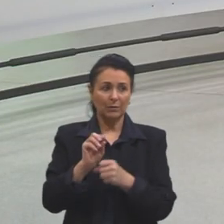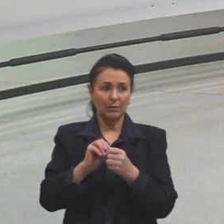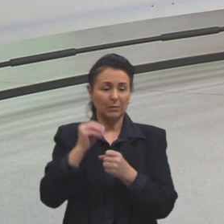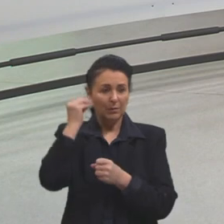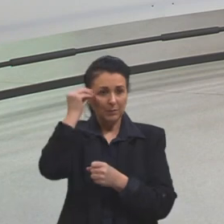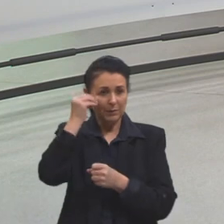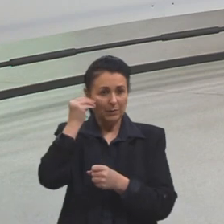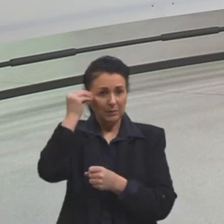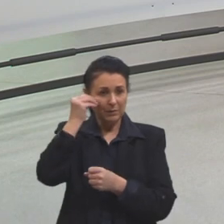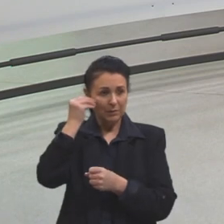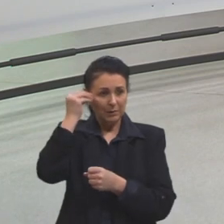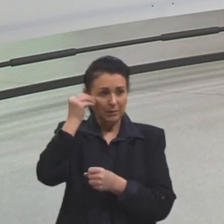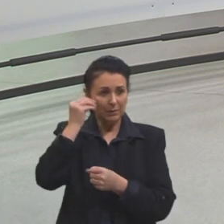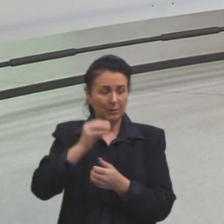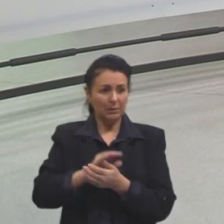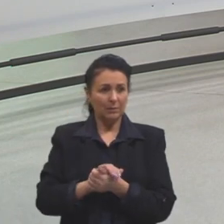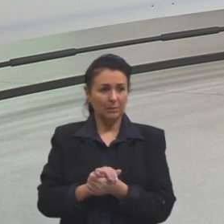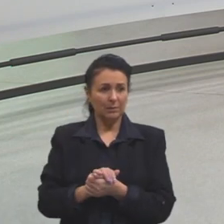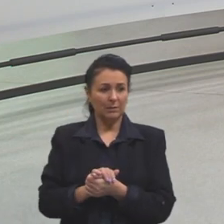delgado?